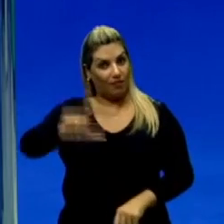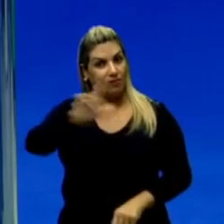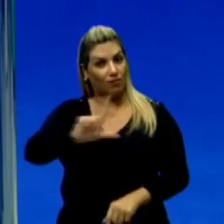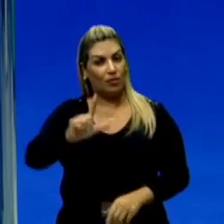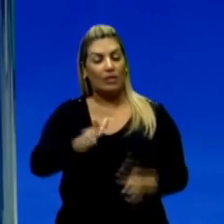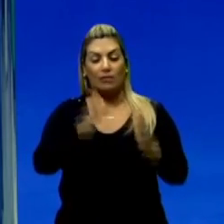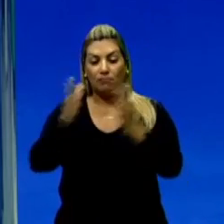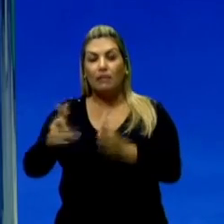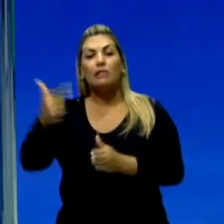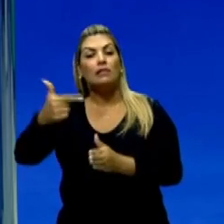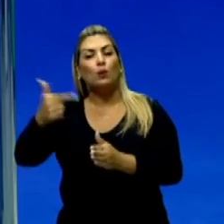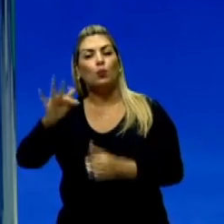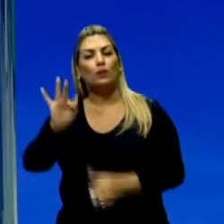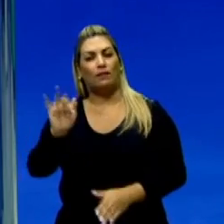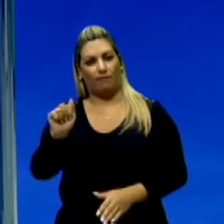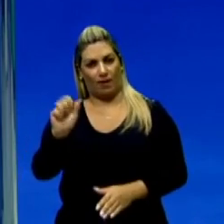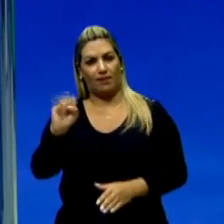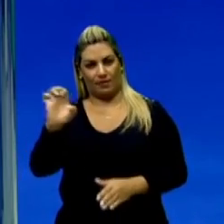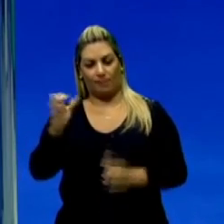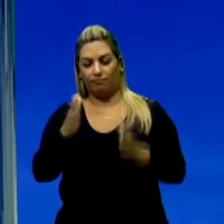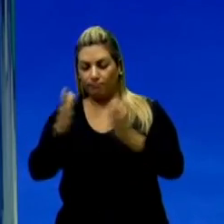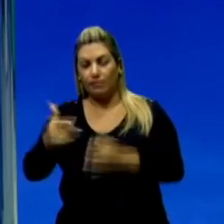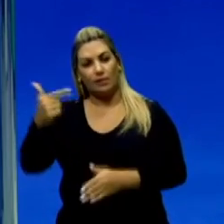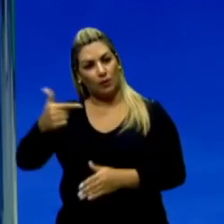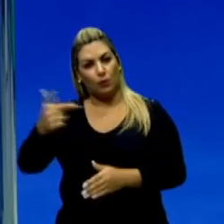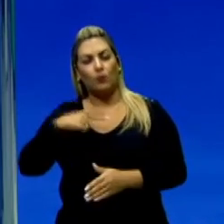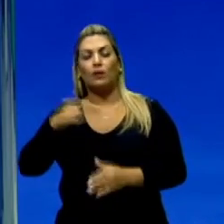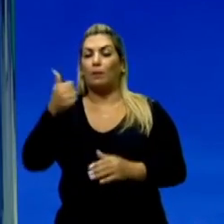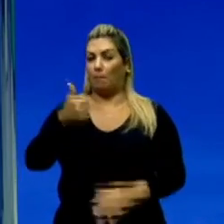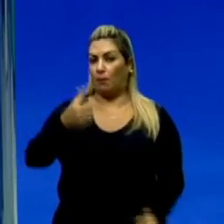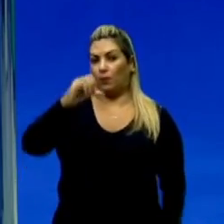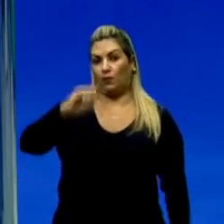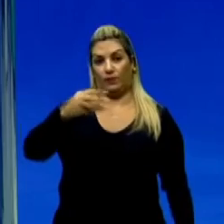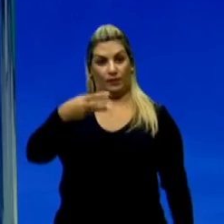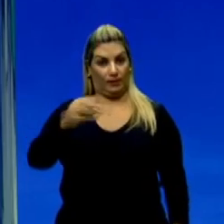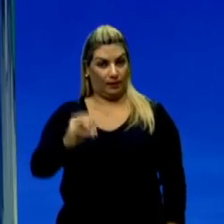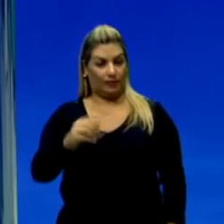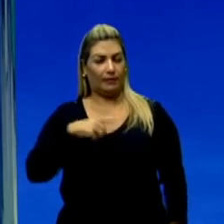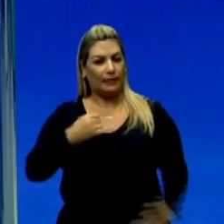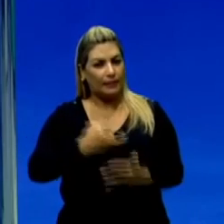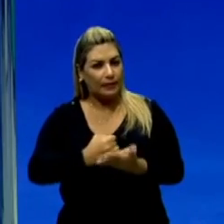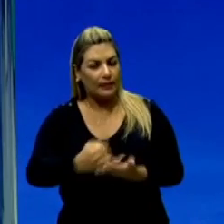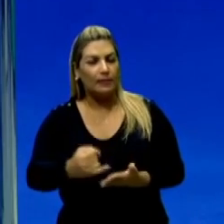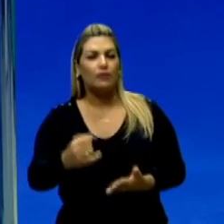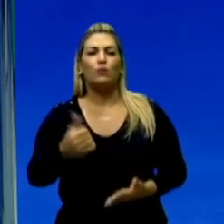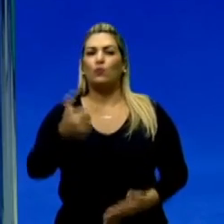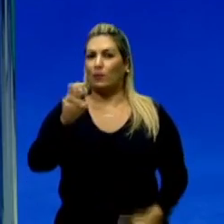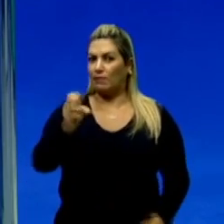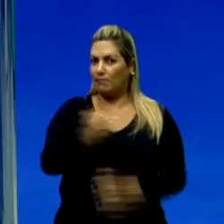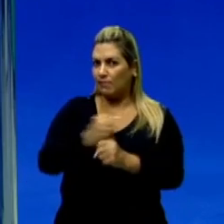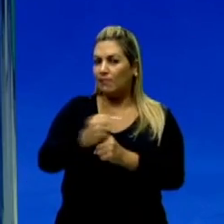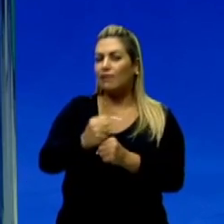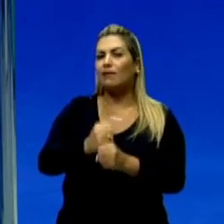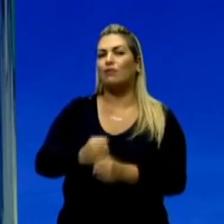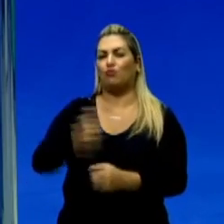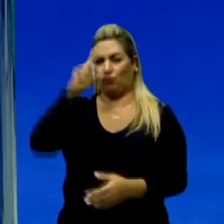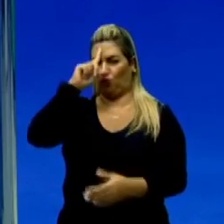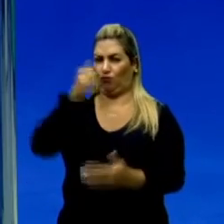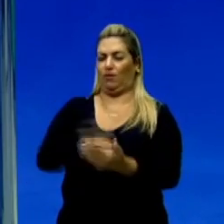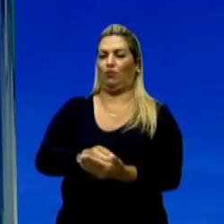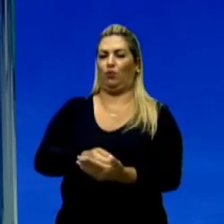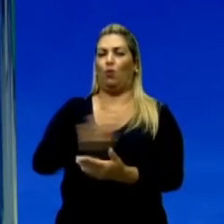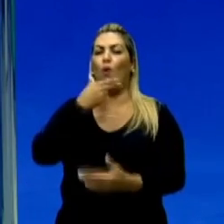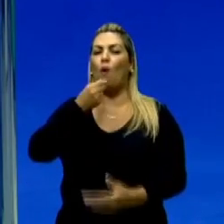segunda fase modernista. Em 1930 tem início os 15 anos da ditadura do Getúlio Vargas